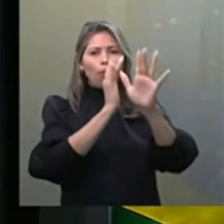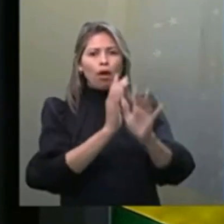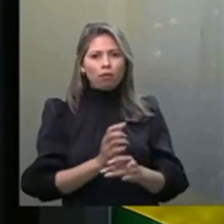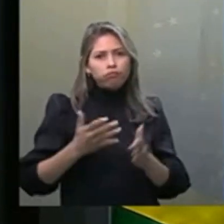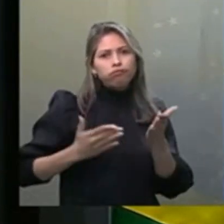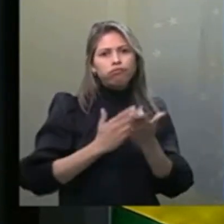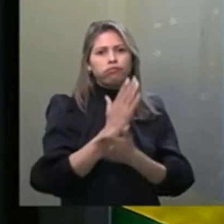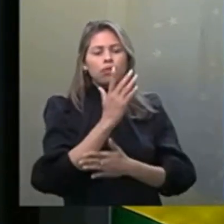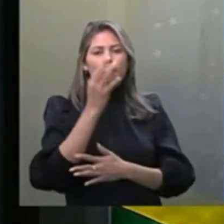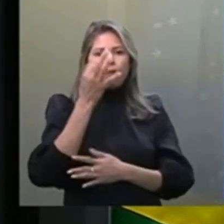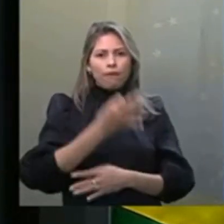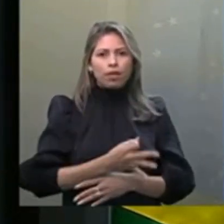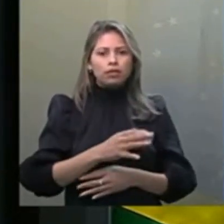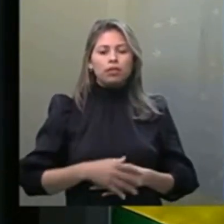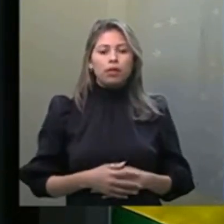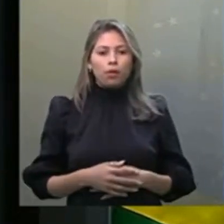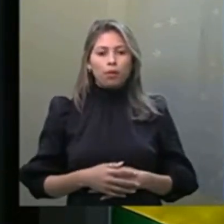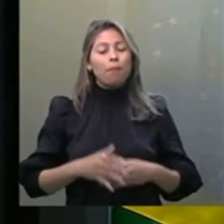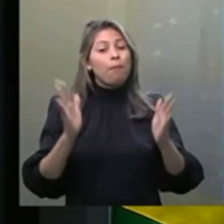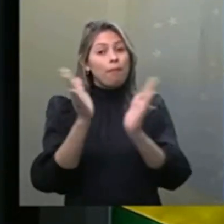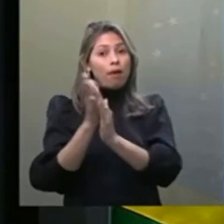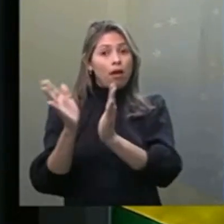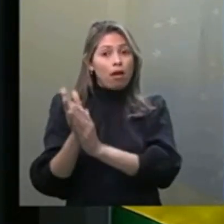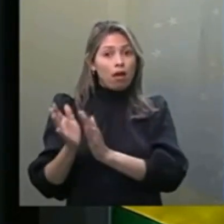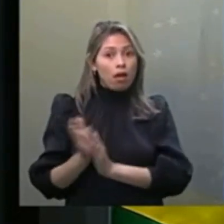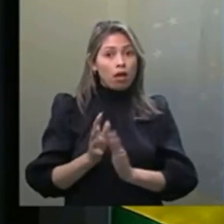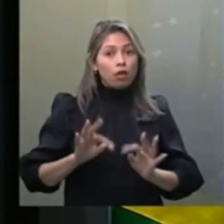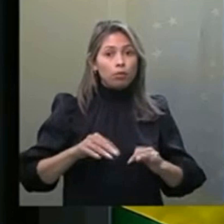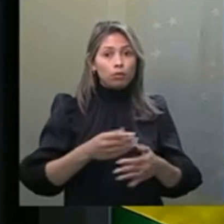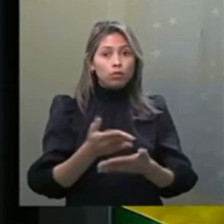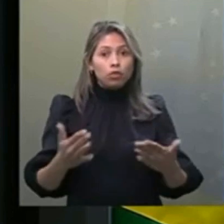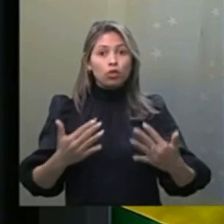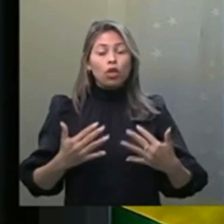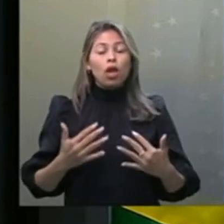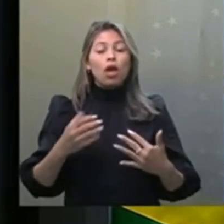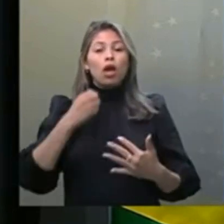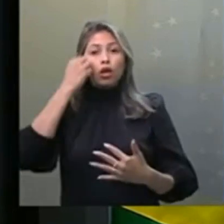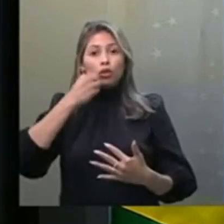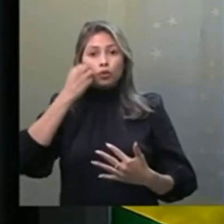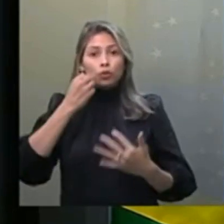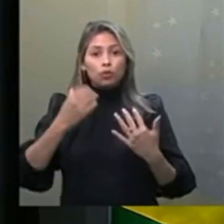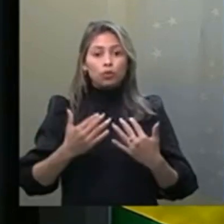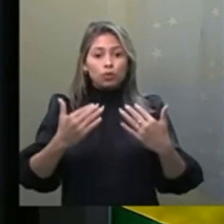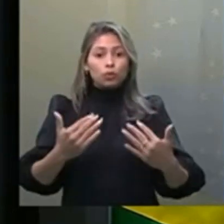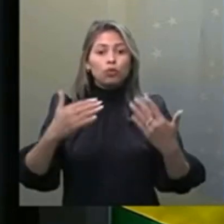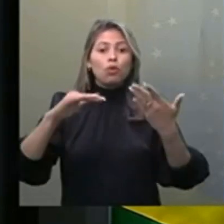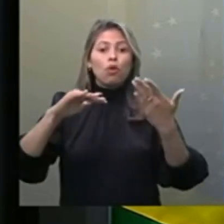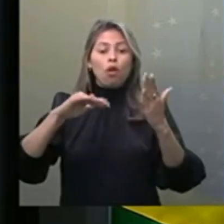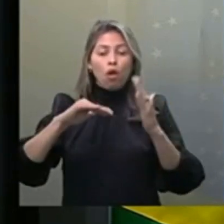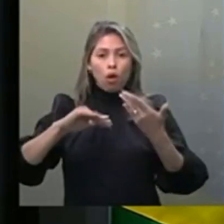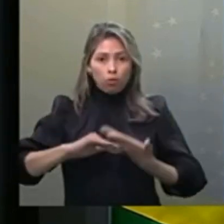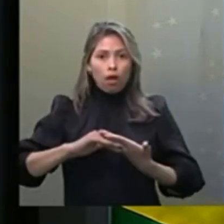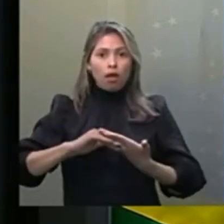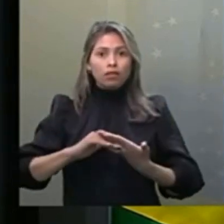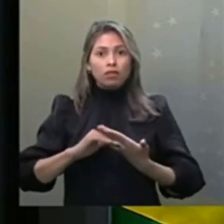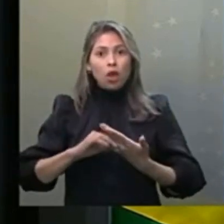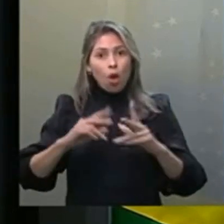Parabéns ao ministro André Mendonça e a todos os senadores, essa casa deu um presente para o Brasil,